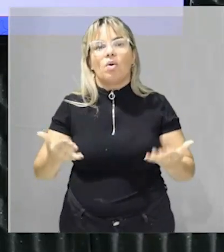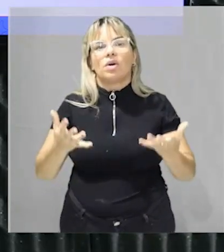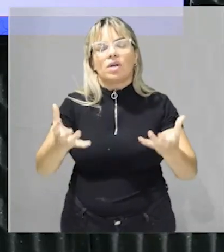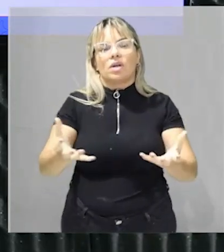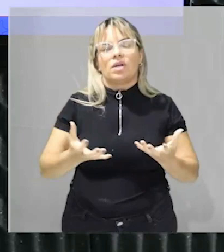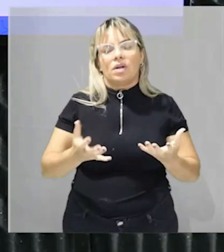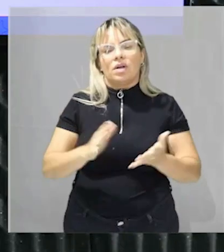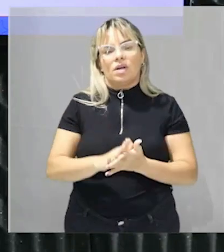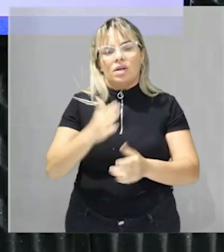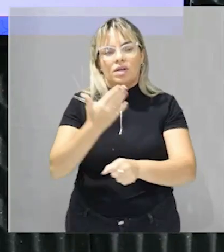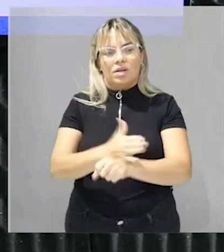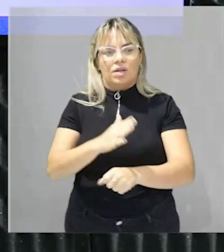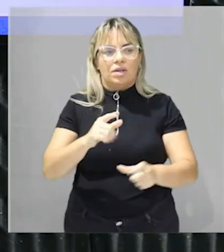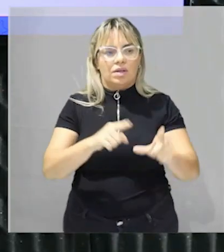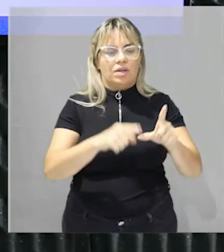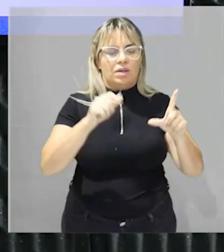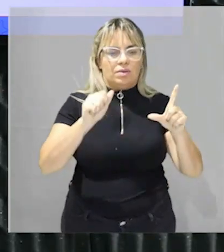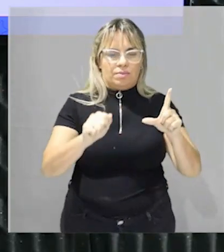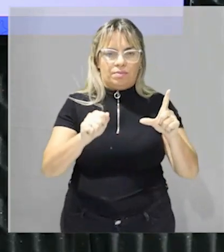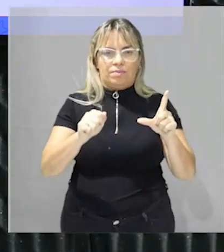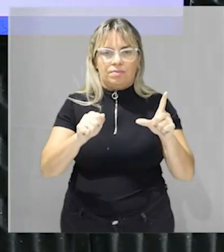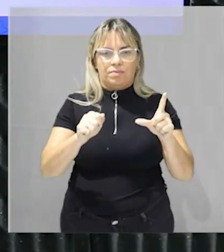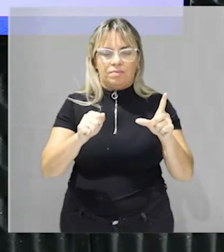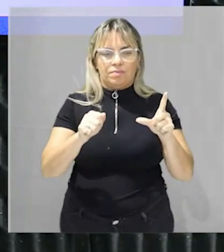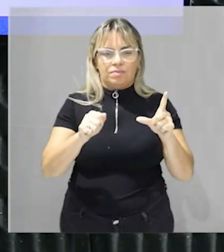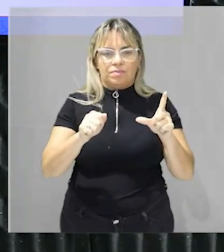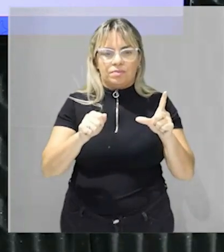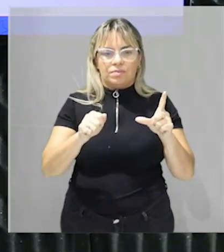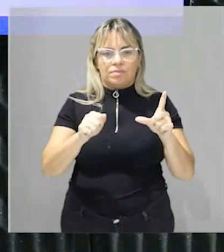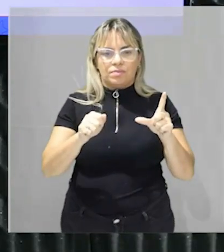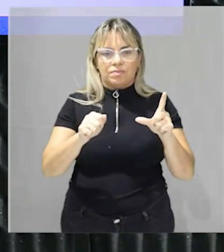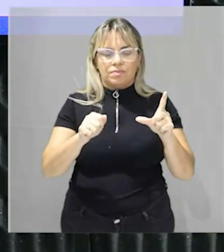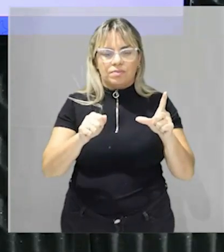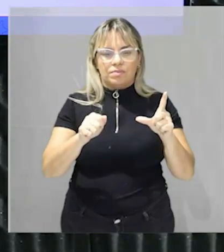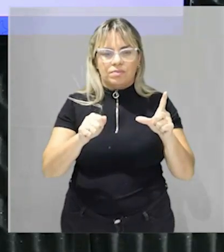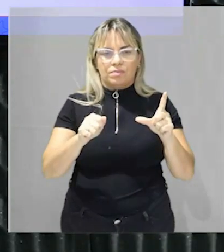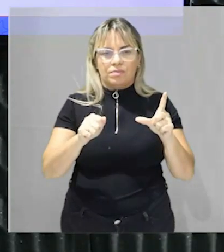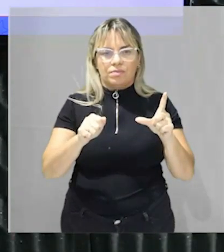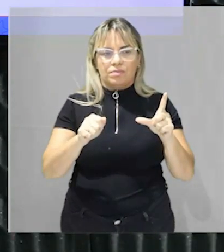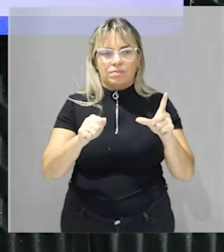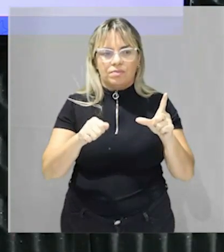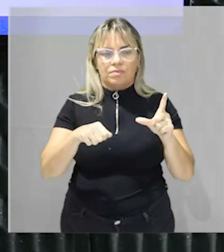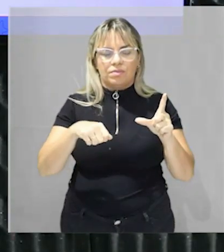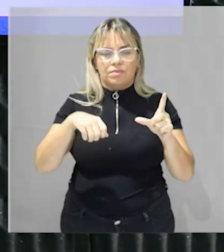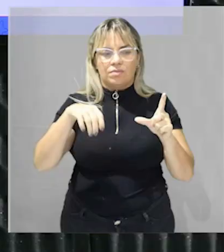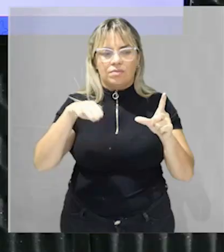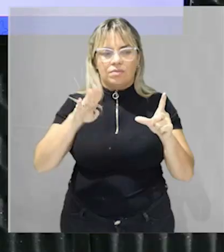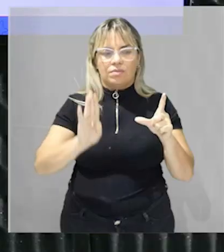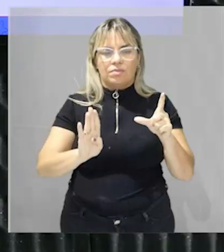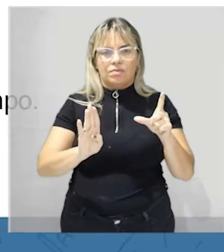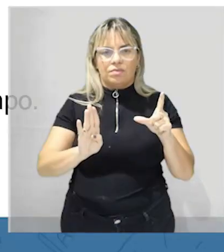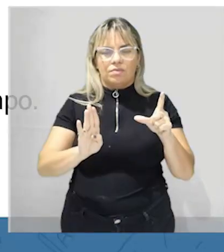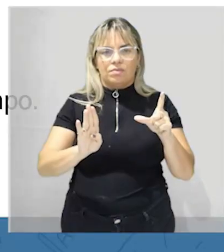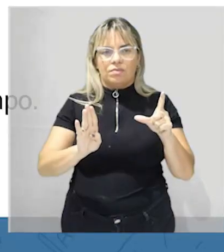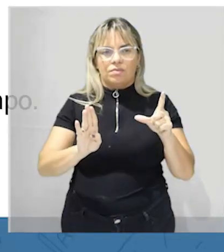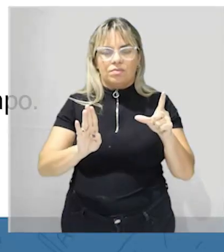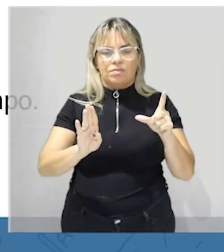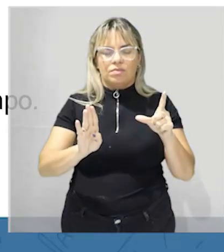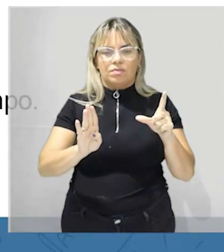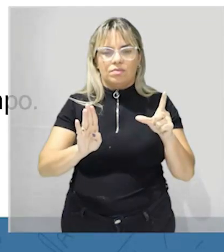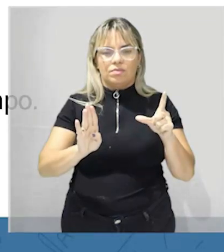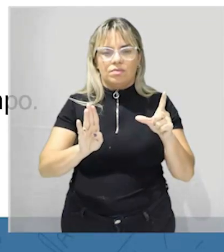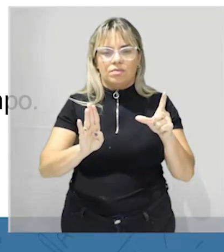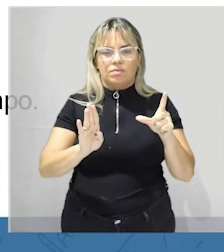prática letra A reverter o processo de privatização fundiária é isso que a reforma agrária quer letra B ressaltar a